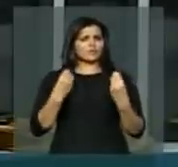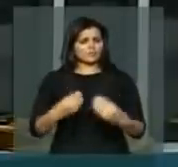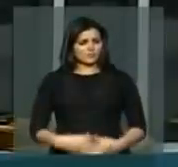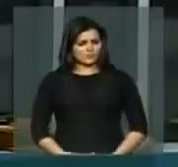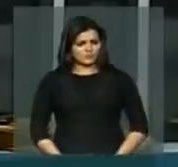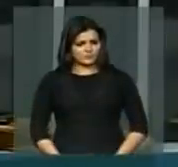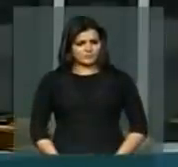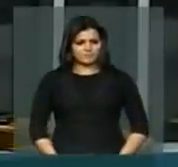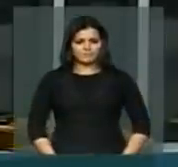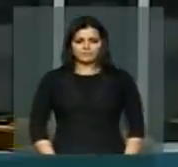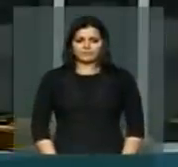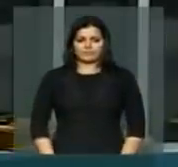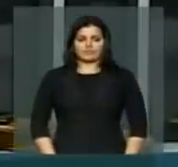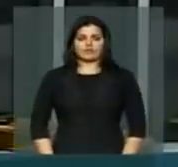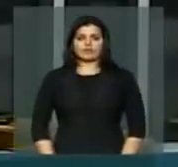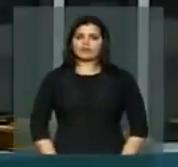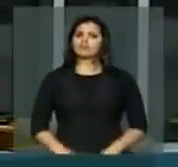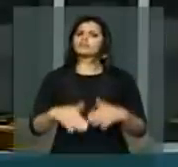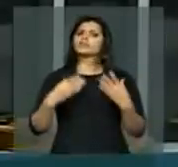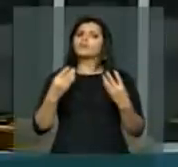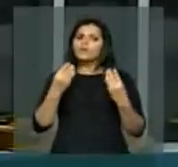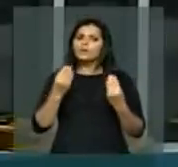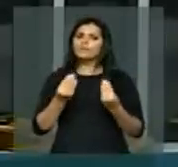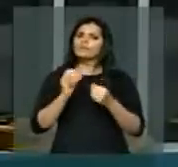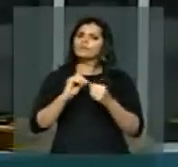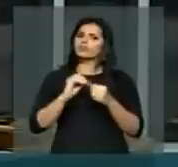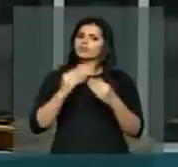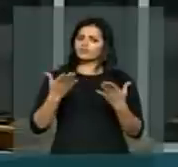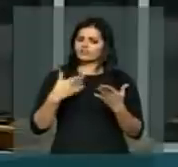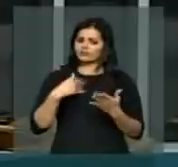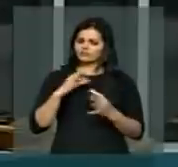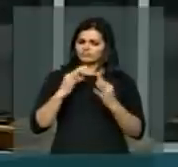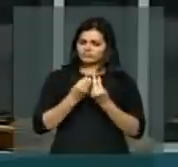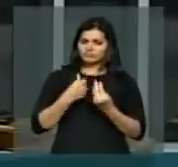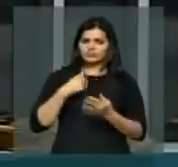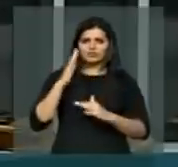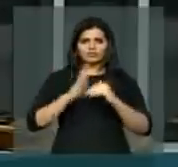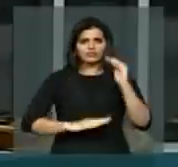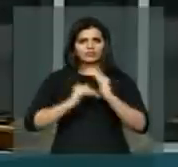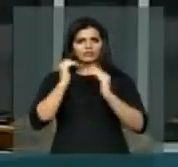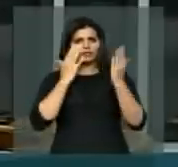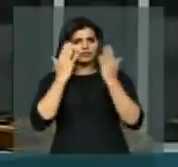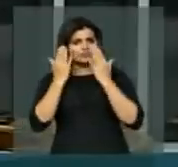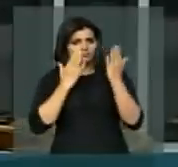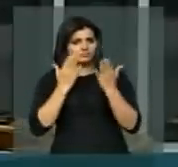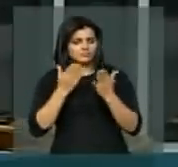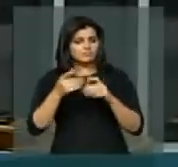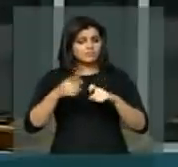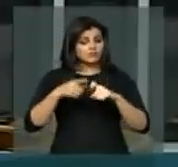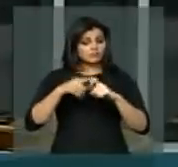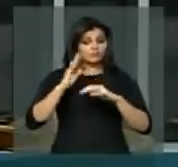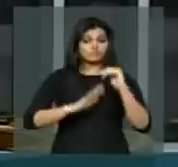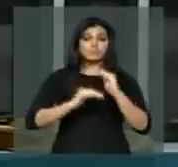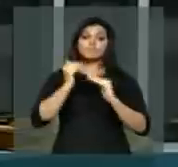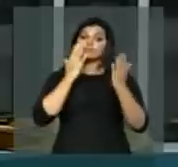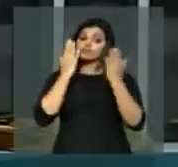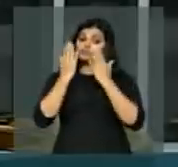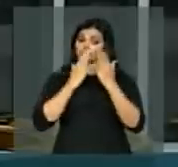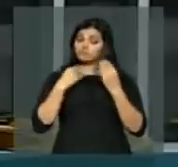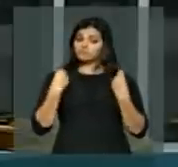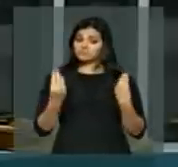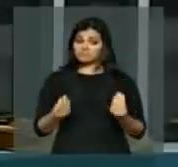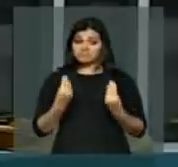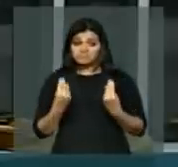qual será o peso que estaremos impondo aos nossos profissionais, da medicina e da psicologia, no